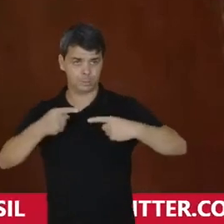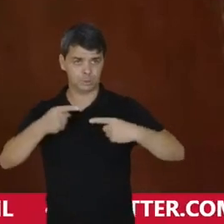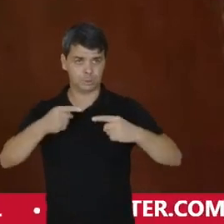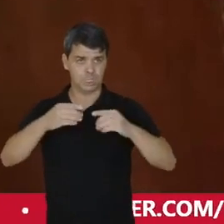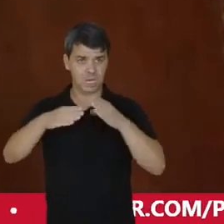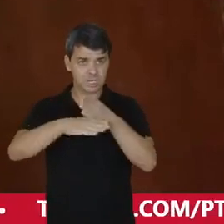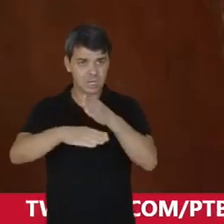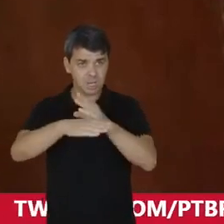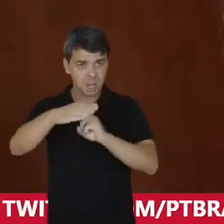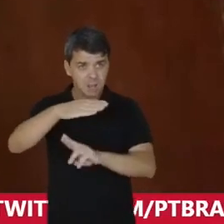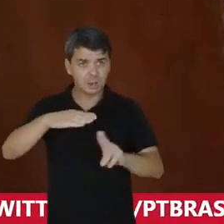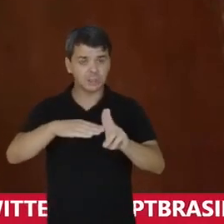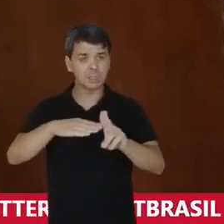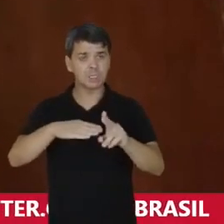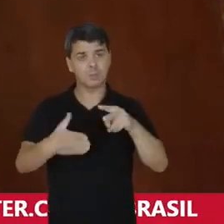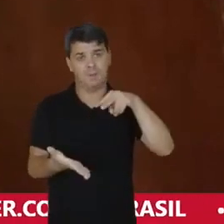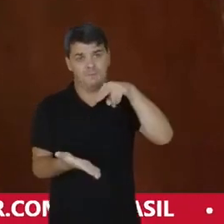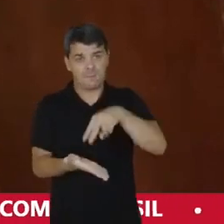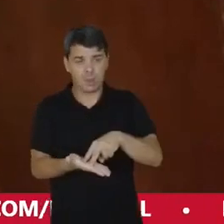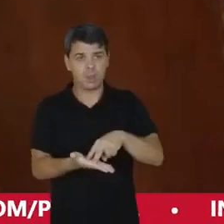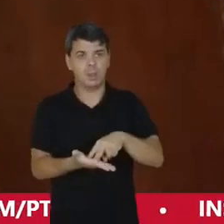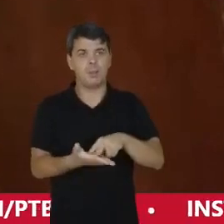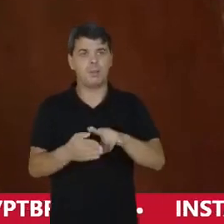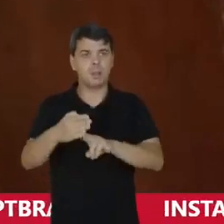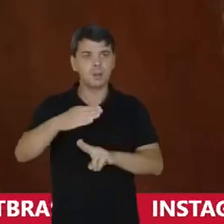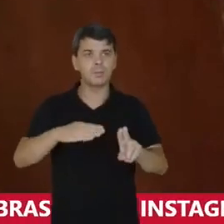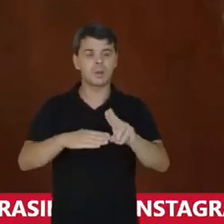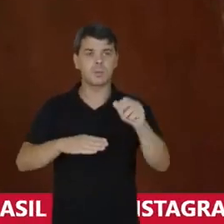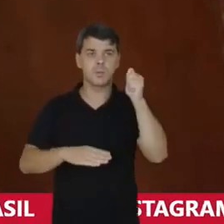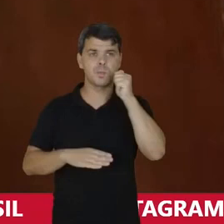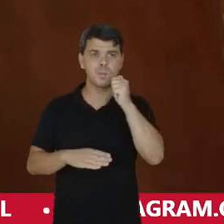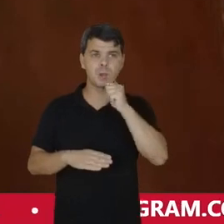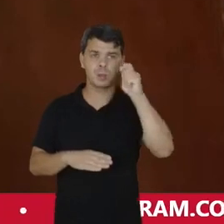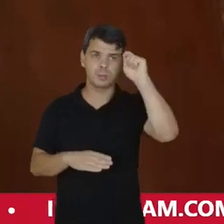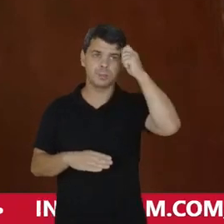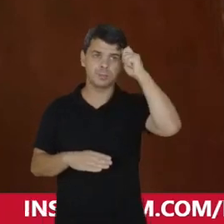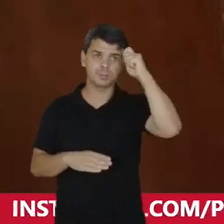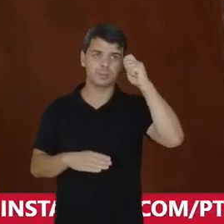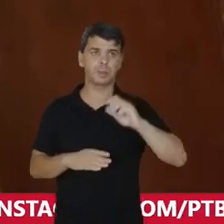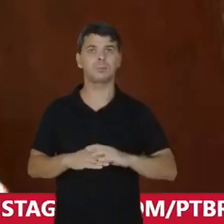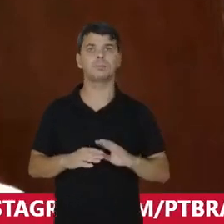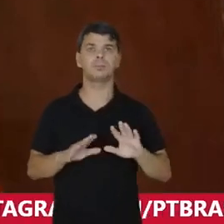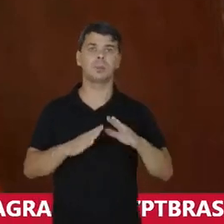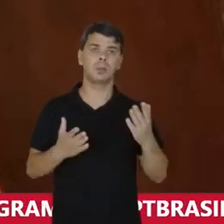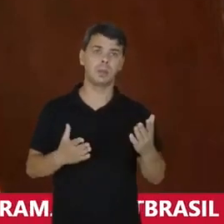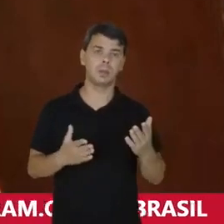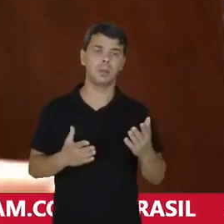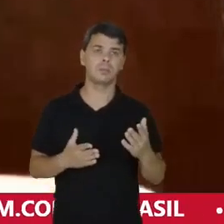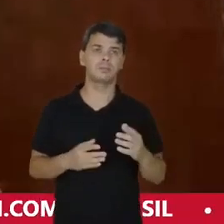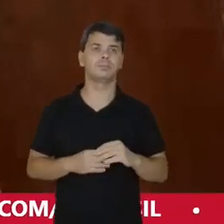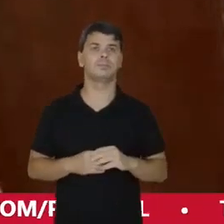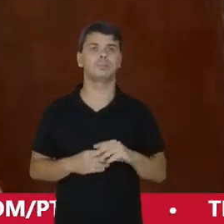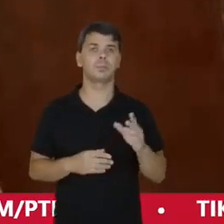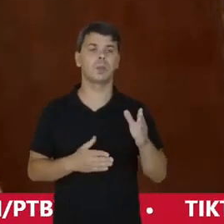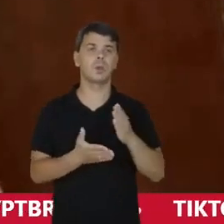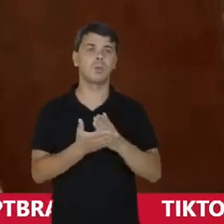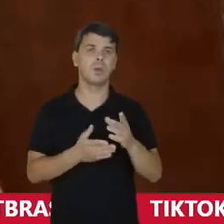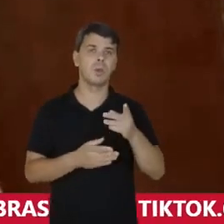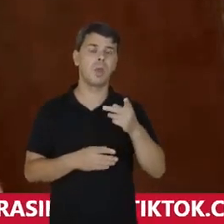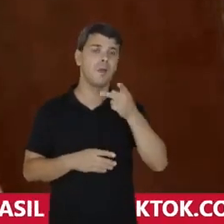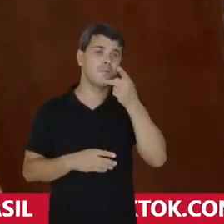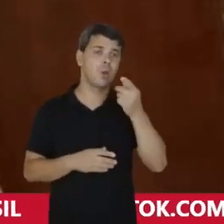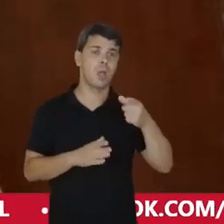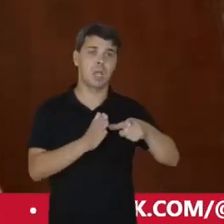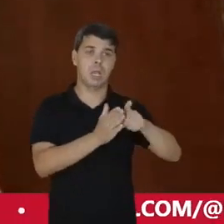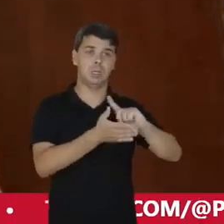ingresso E de permanência Estudantil Para as mulheres Também com recorte de raça Para as mulheres pretas Que como eu bem disse